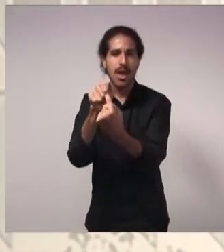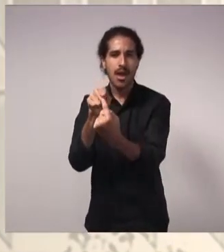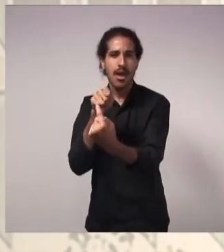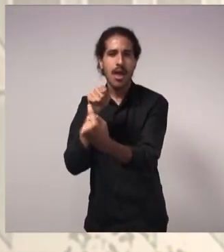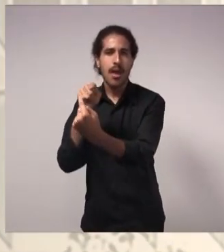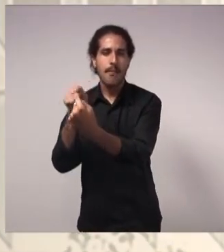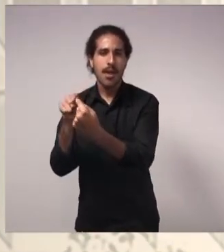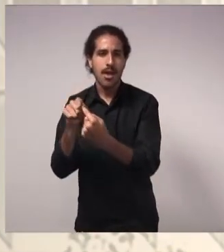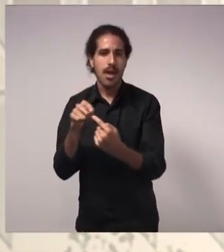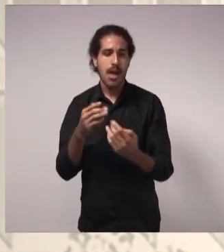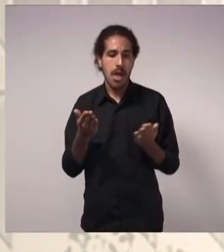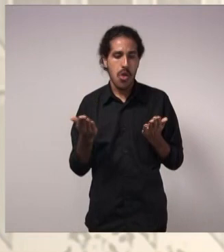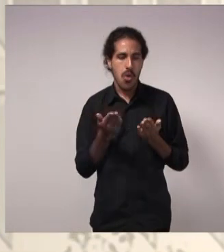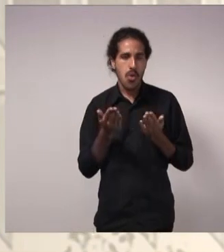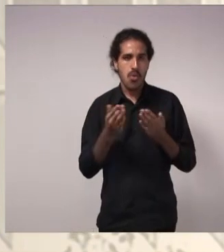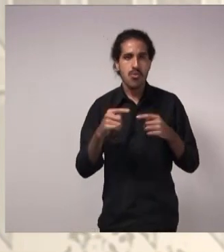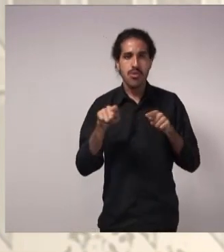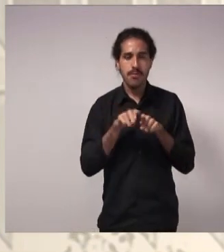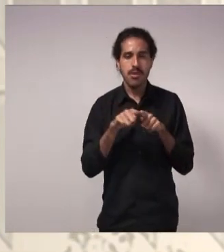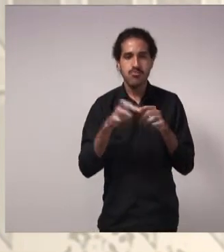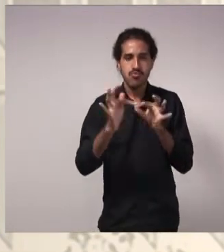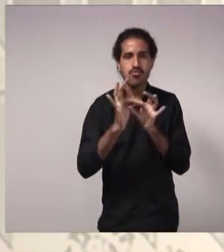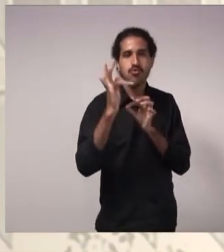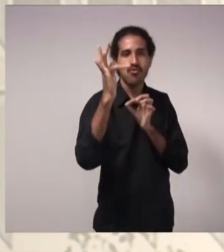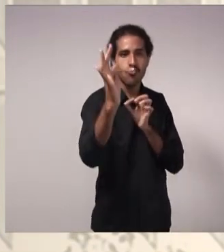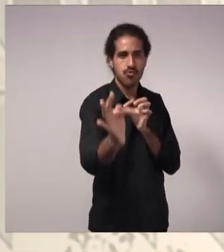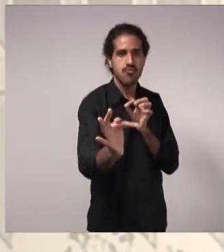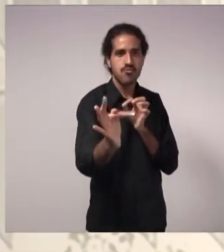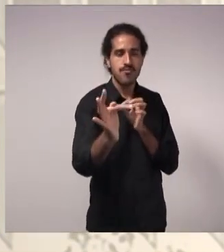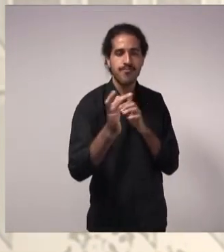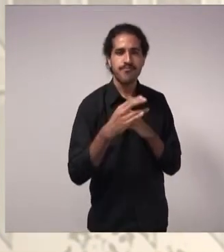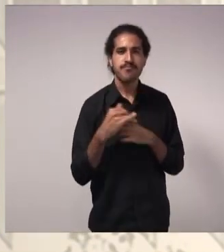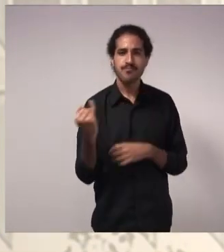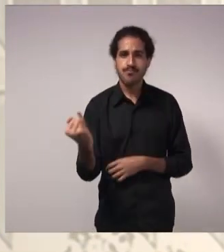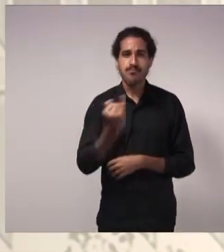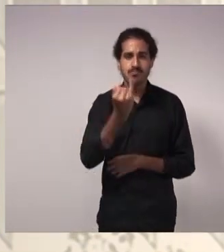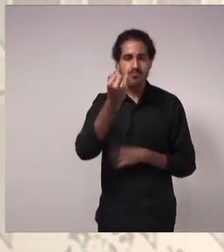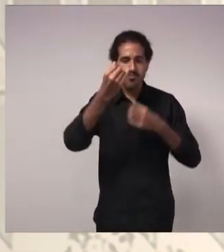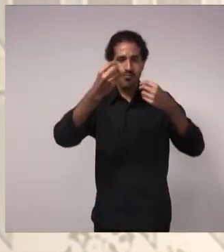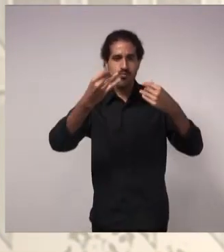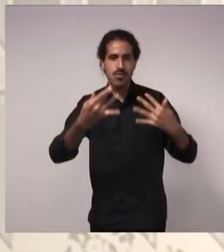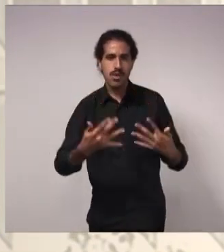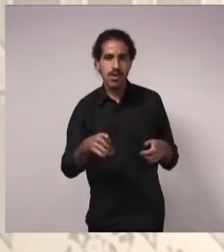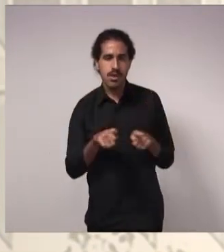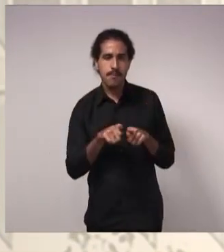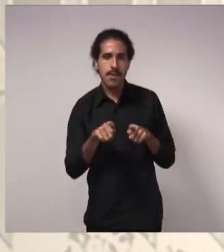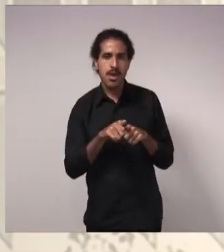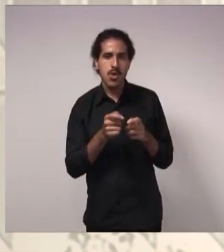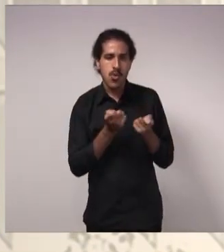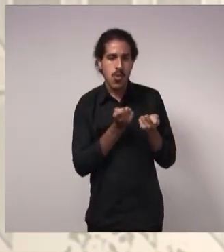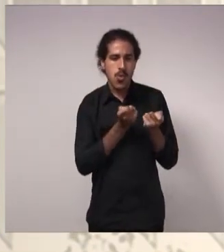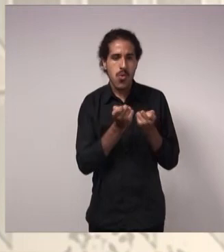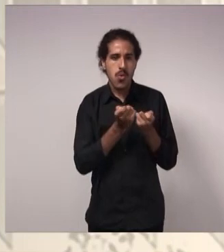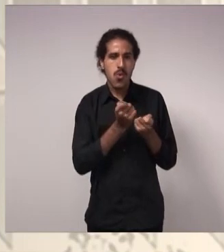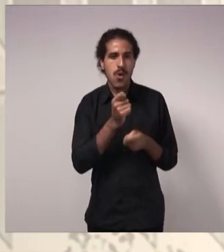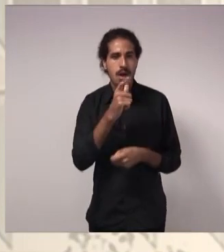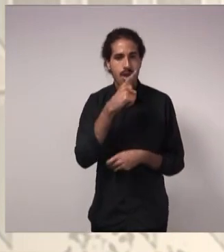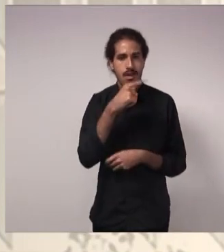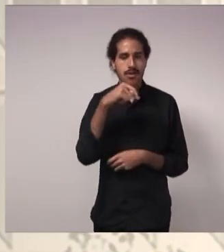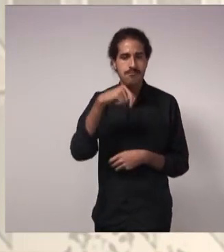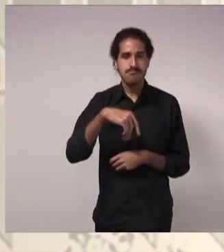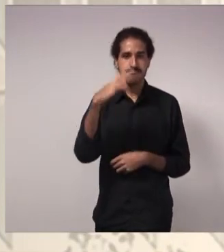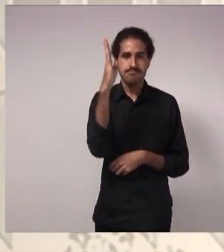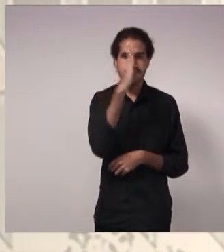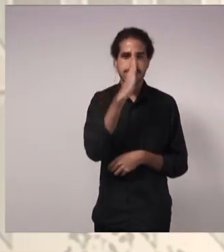a longo prazo. E vale a pena destacar que a gestão de água no país, ele é